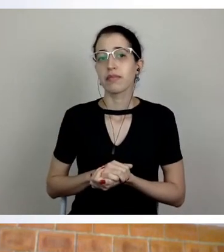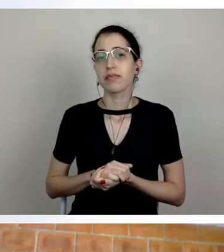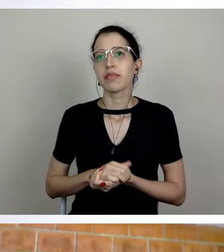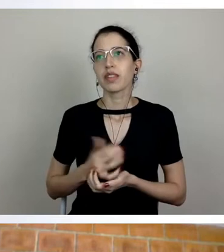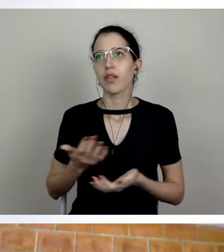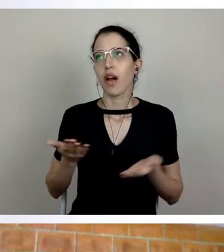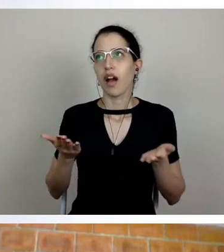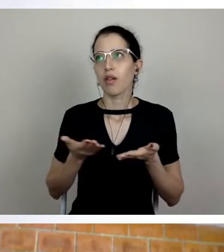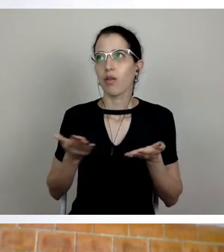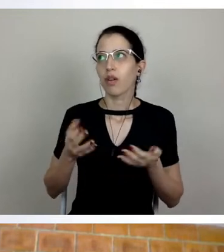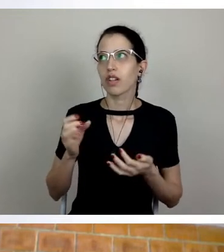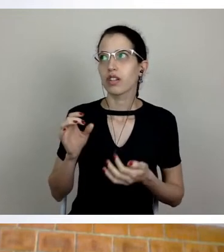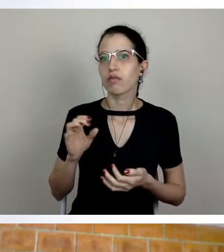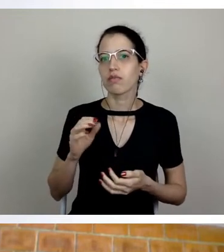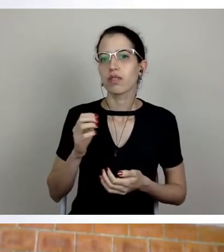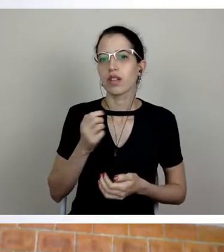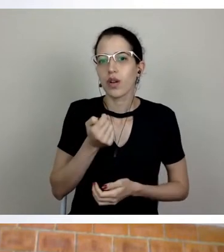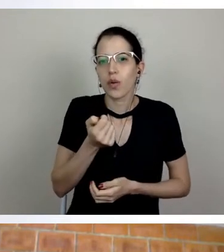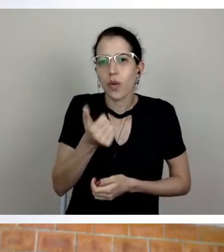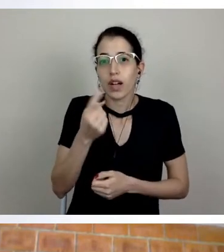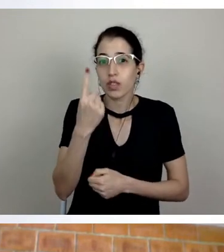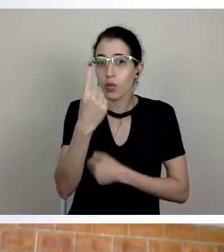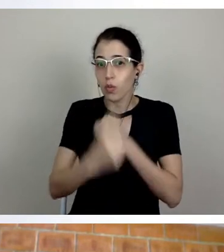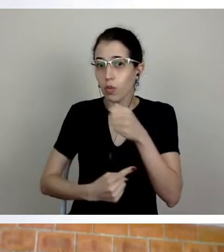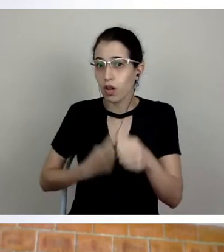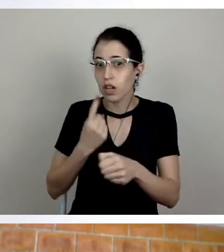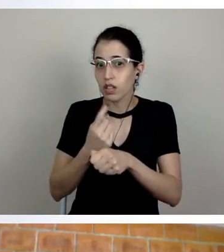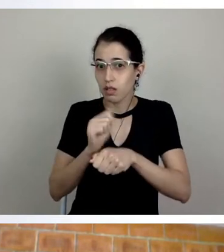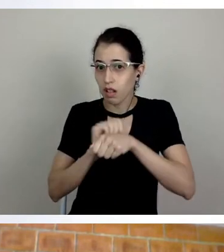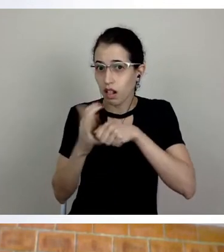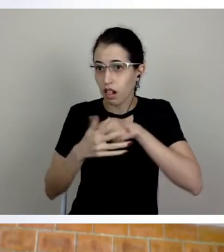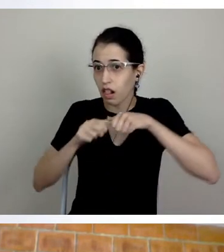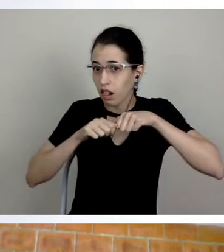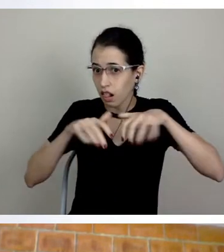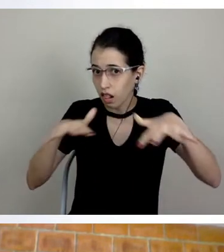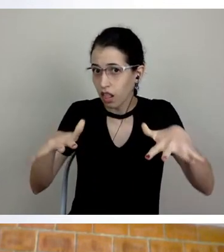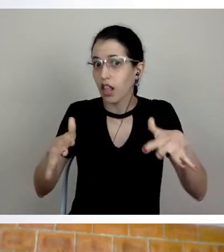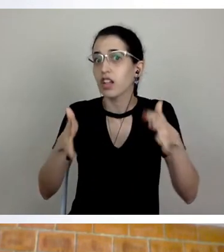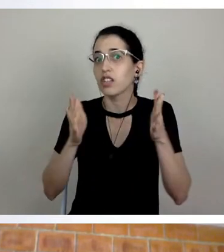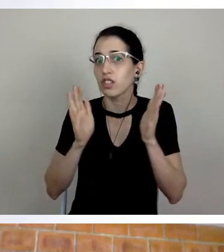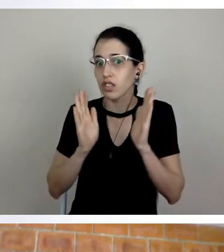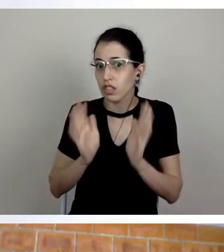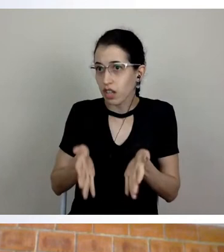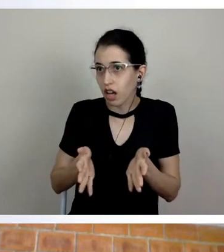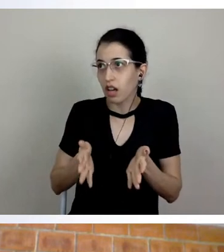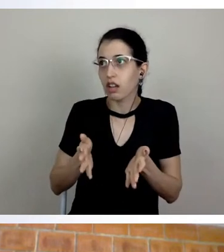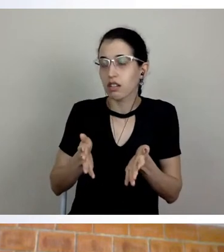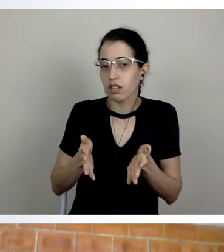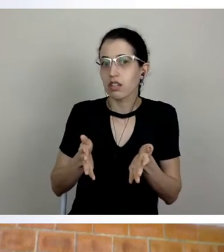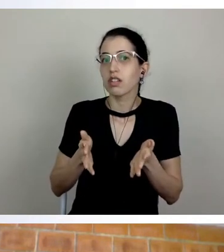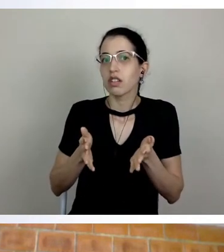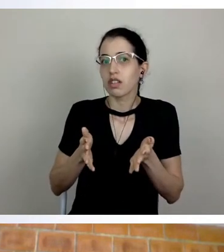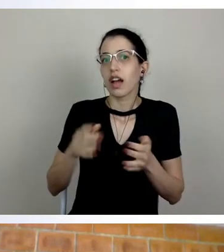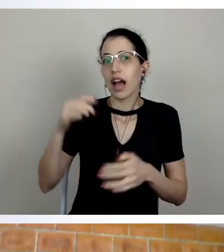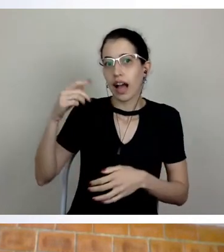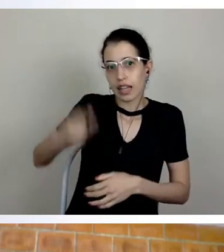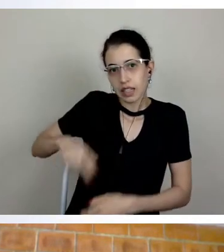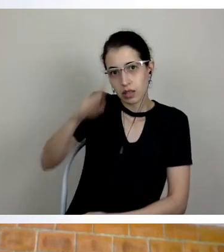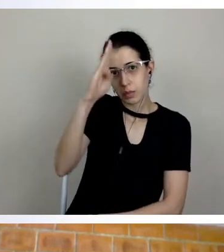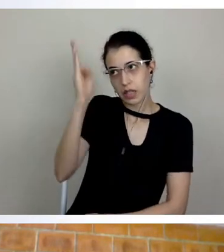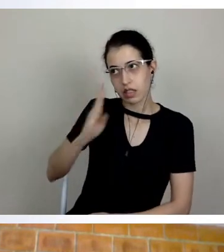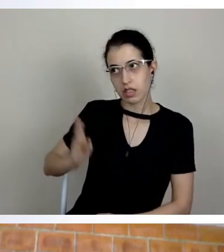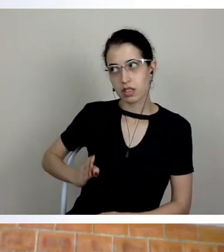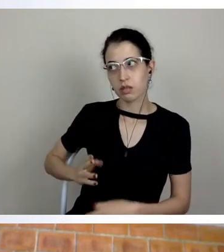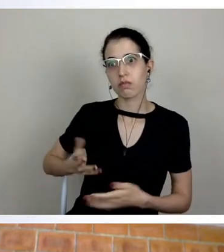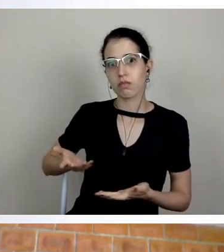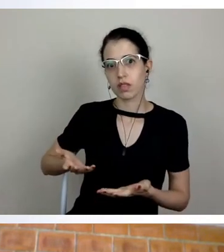agora já quase um ano de pandemia aqui no Brasil, mais de um ano de pandemia no mundo, e há um anúncio de